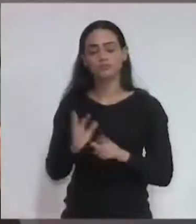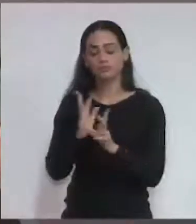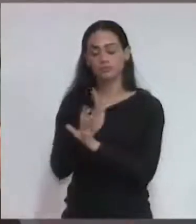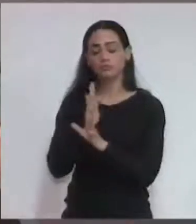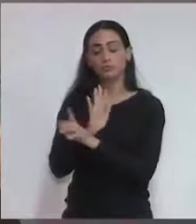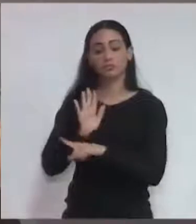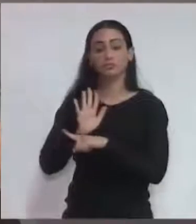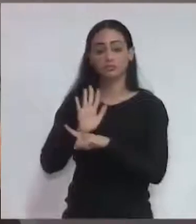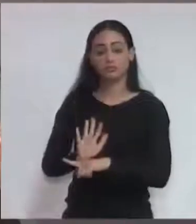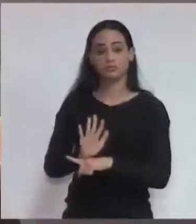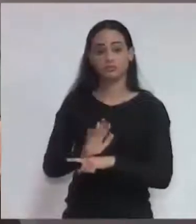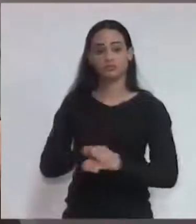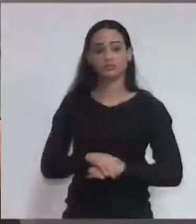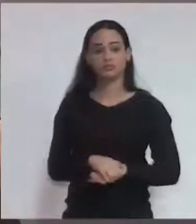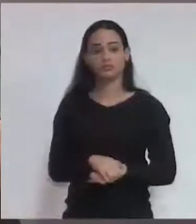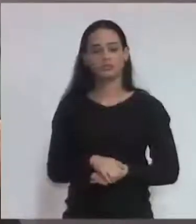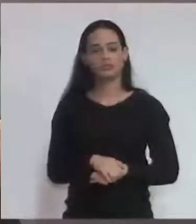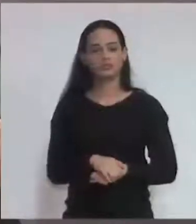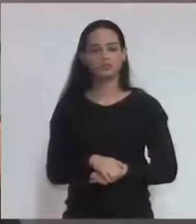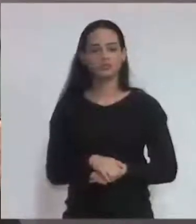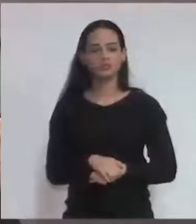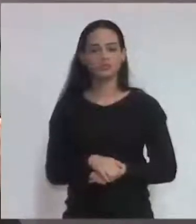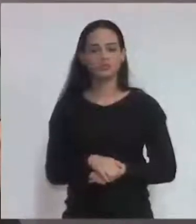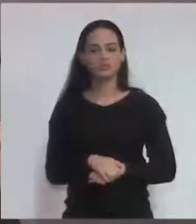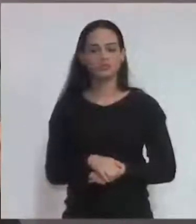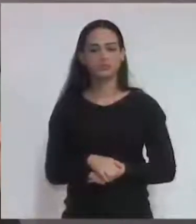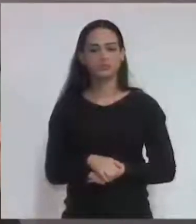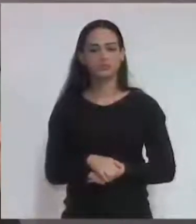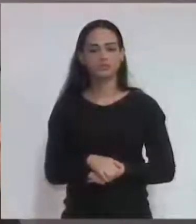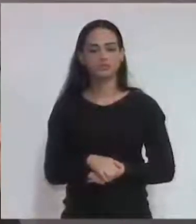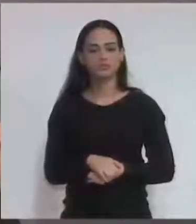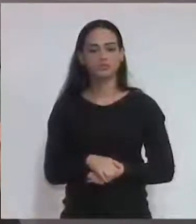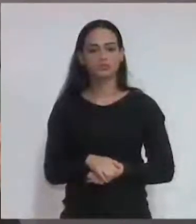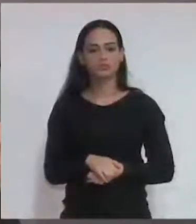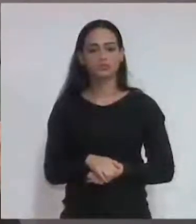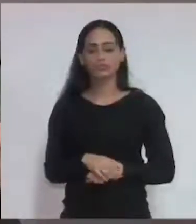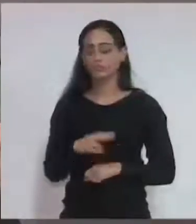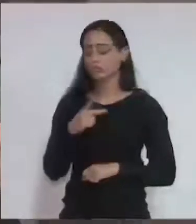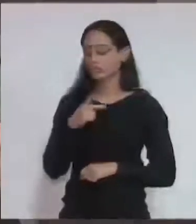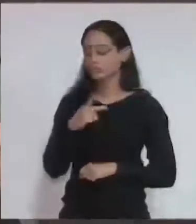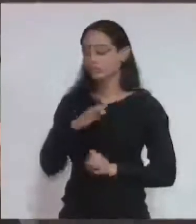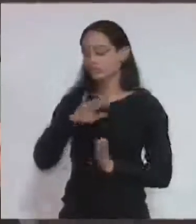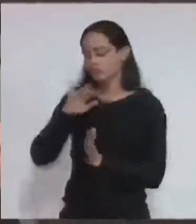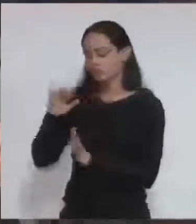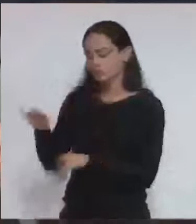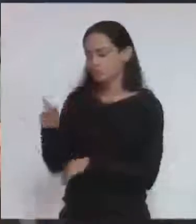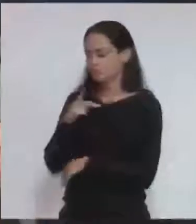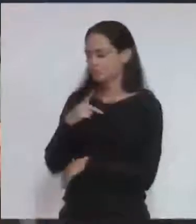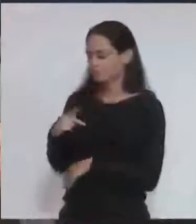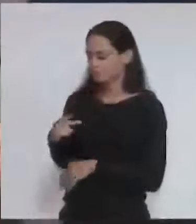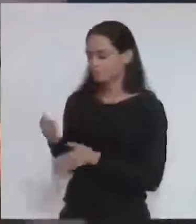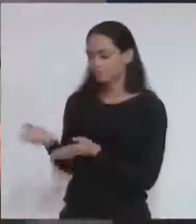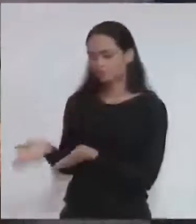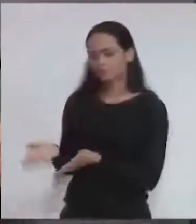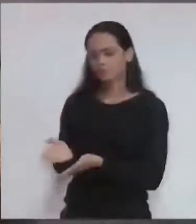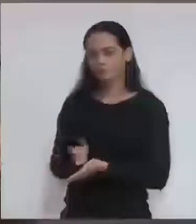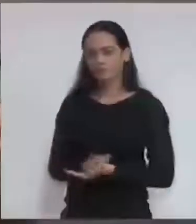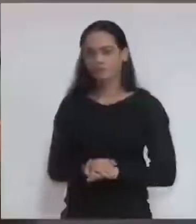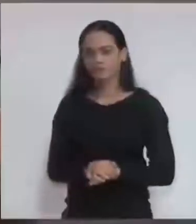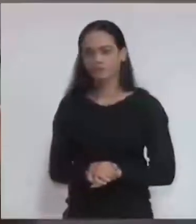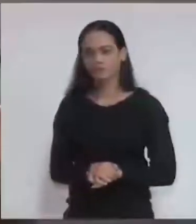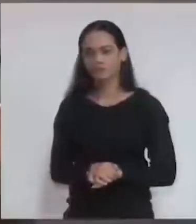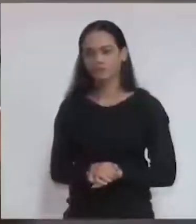E, mais uma vez, falei com o presidente aqui, cobrei. Eu acho que os